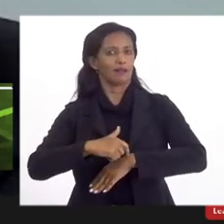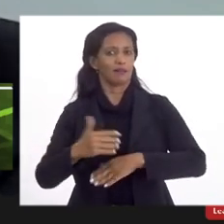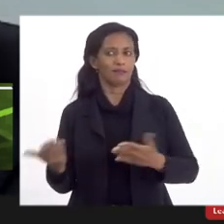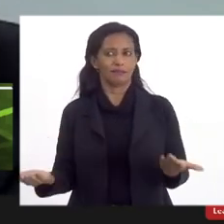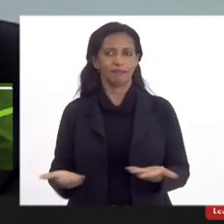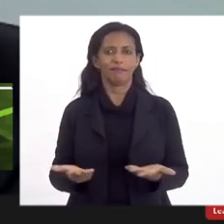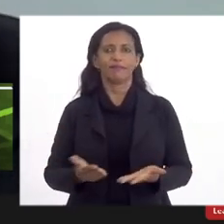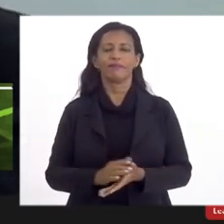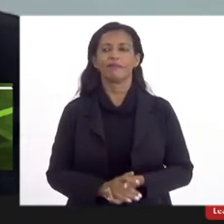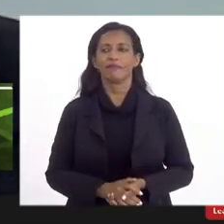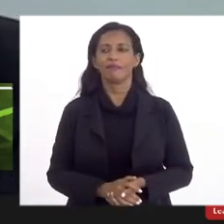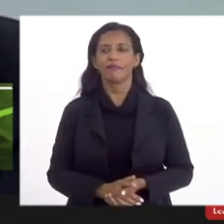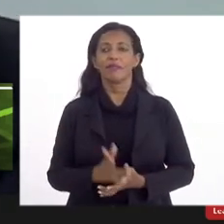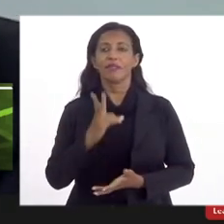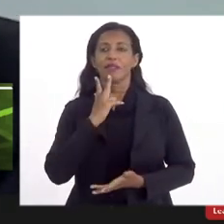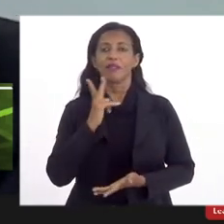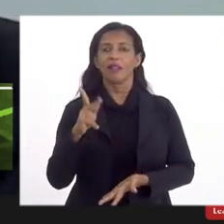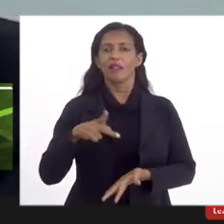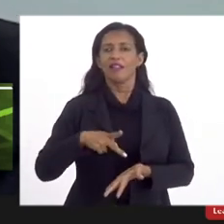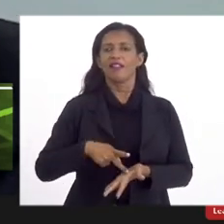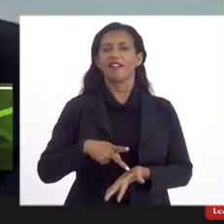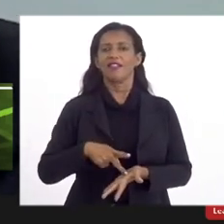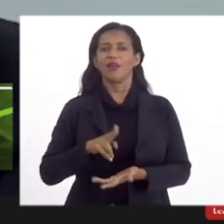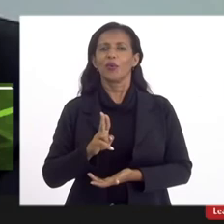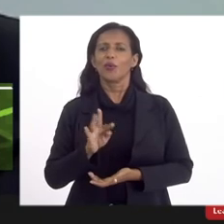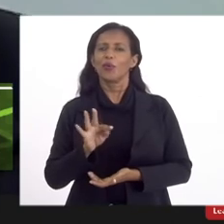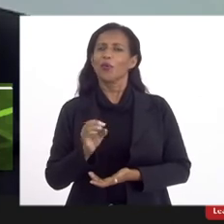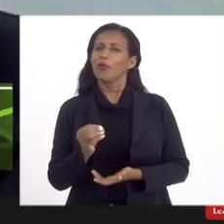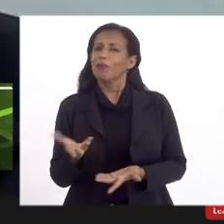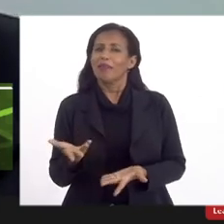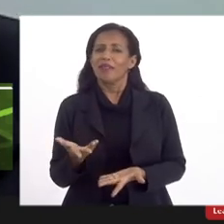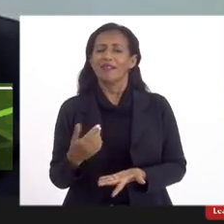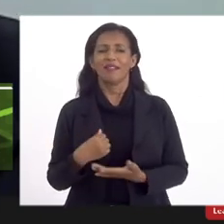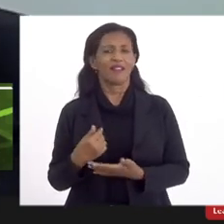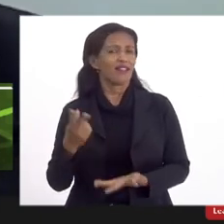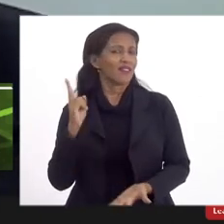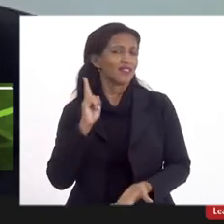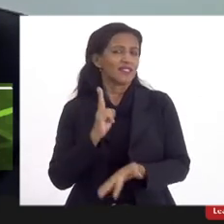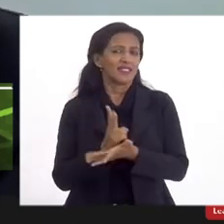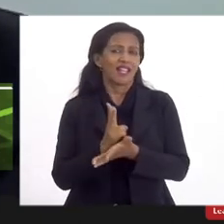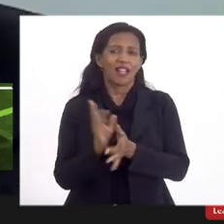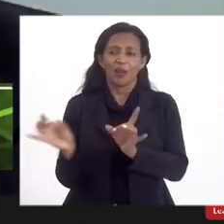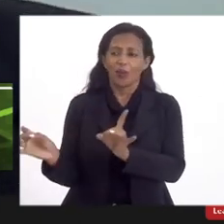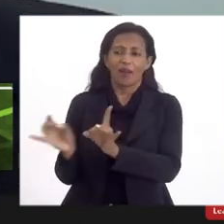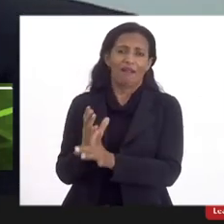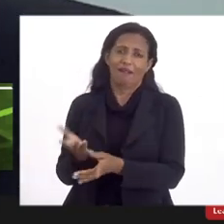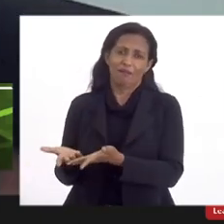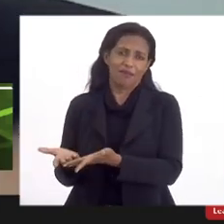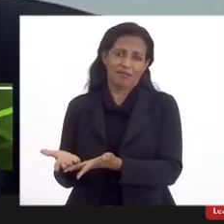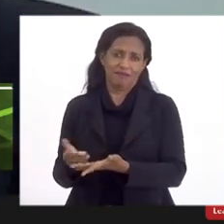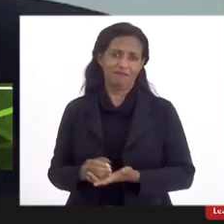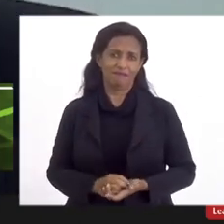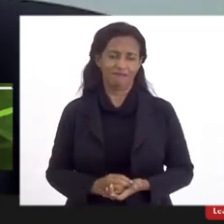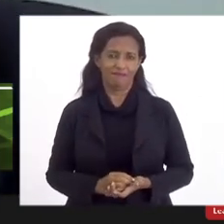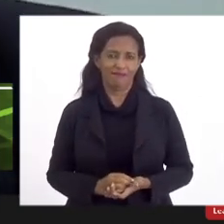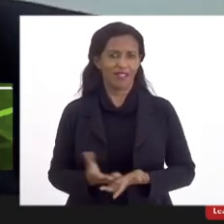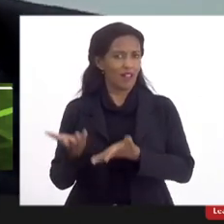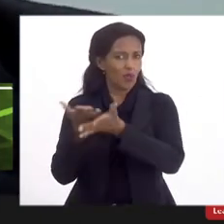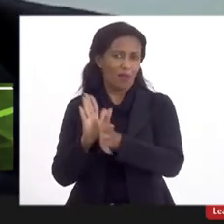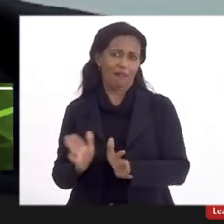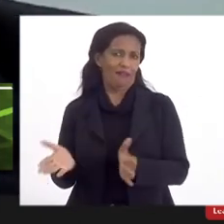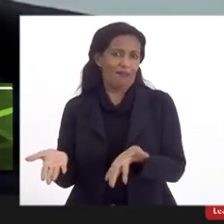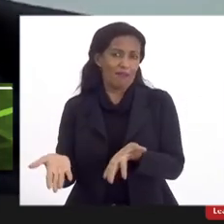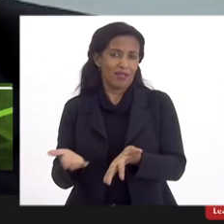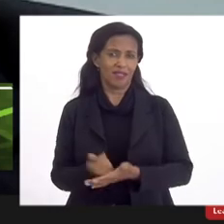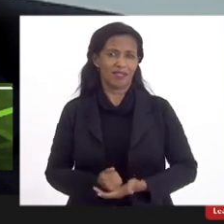e dizer que essa é a verdadeira utopia a utopia ela vai ser retomada a utopia não se encerra nesse momento